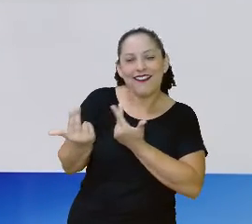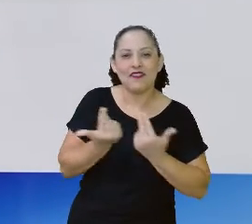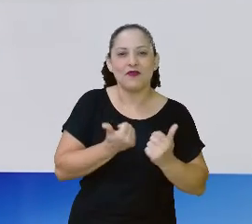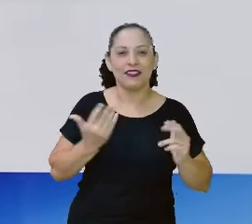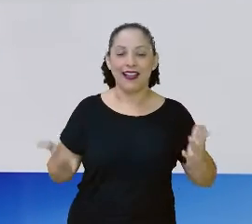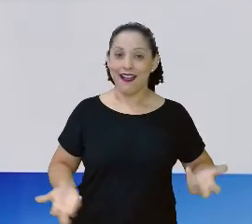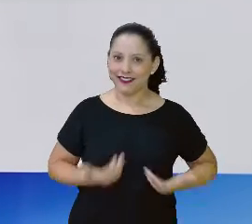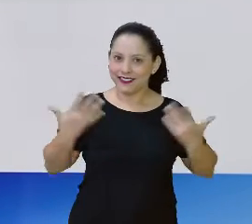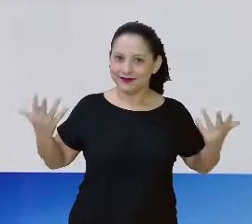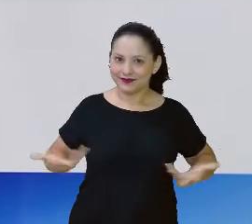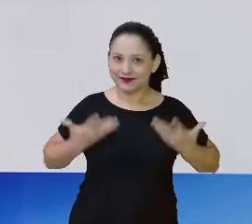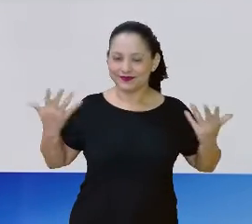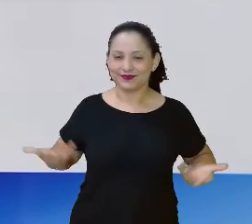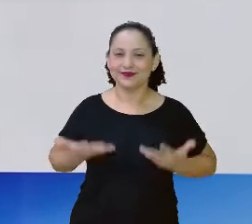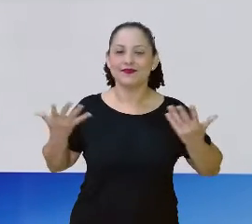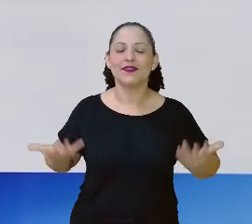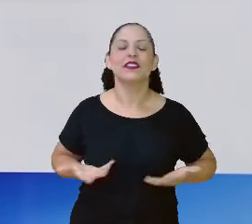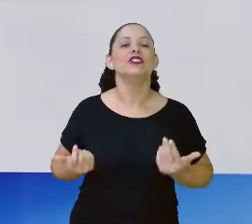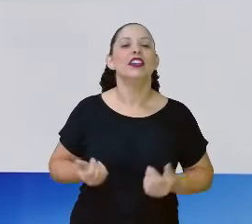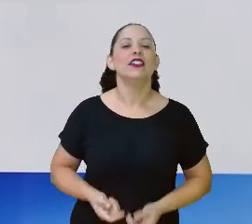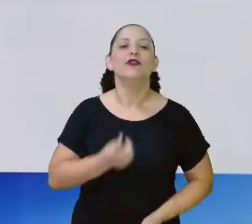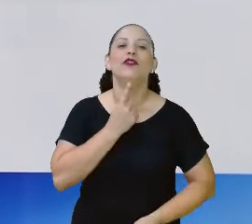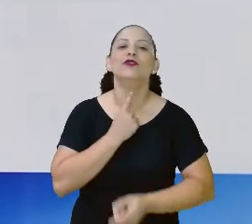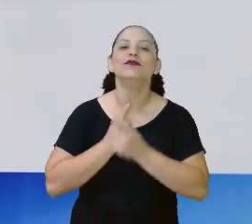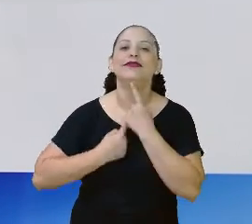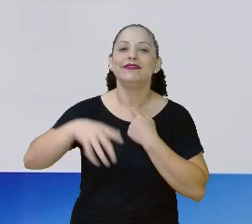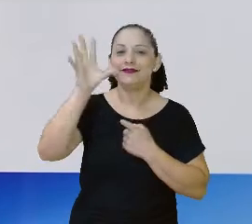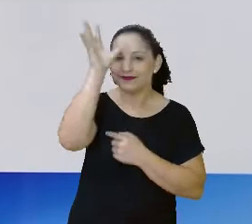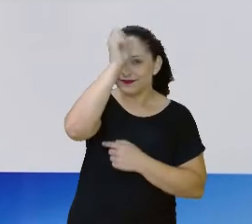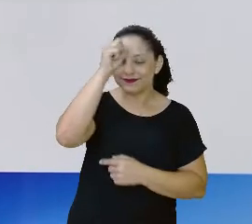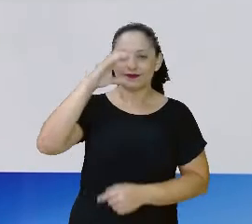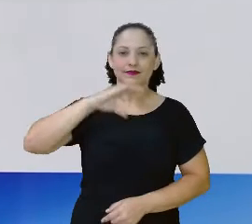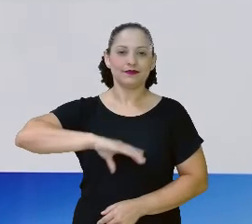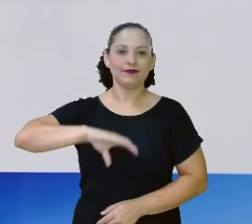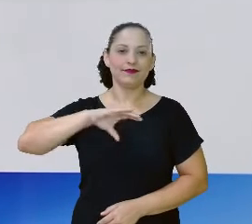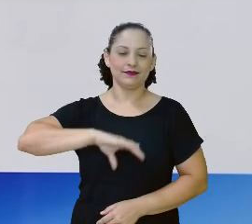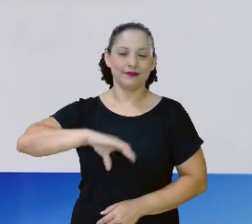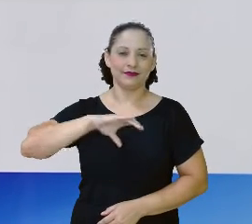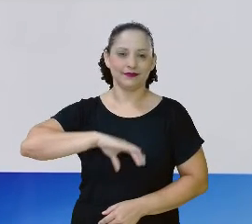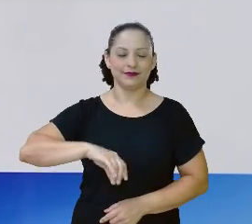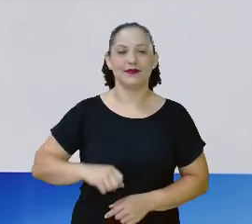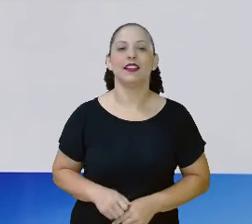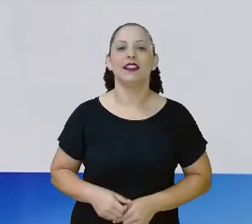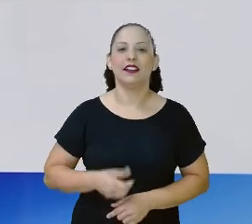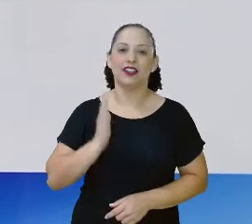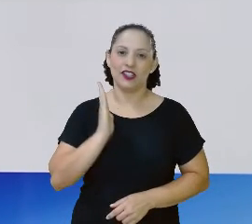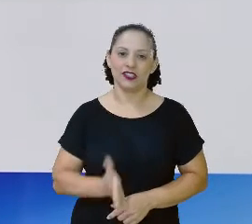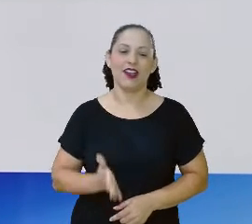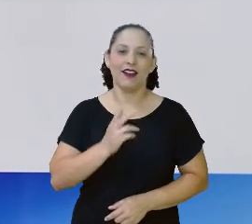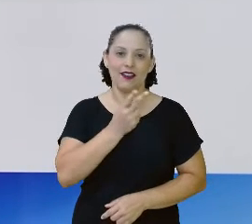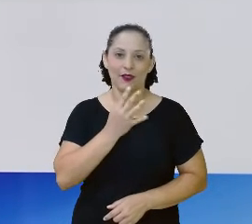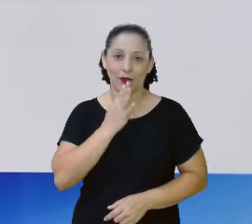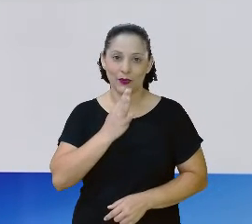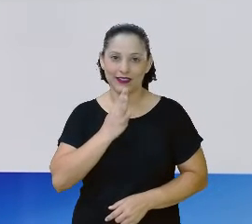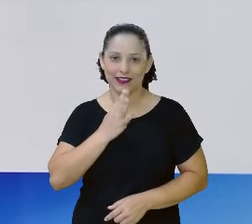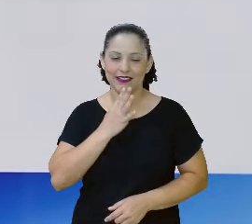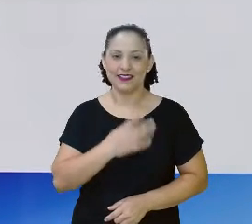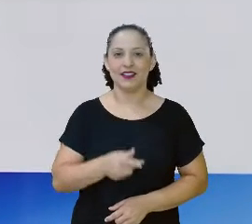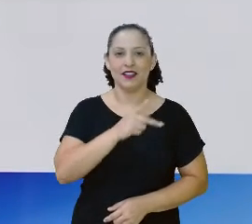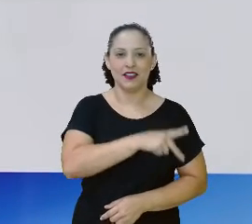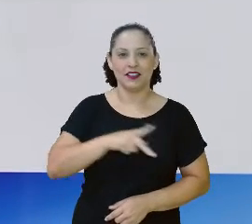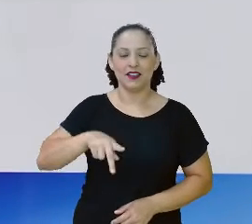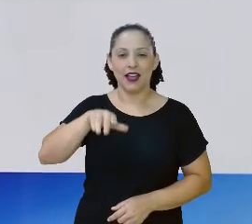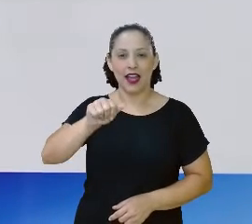animados e dispostos para mais uma aula de língua portuguesa para os quintos anos. Já me conhece, não é? Professora Abigail